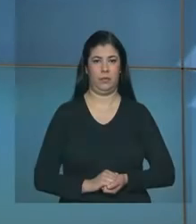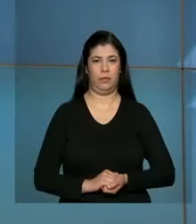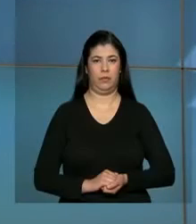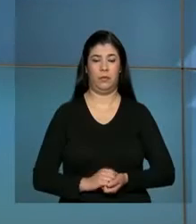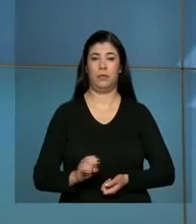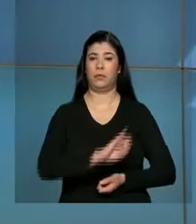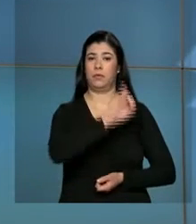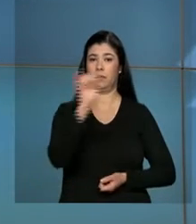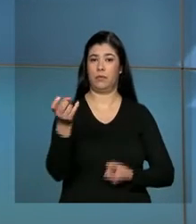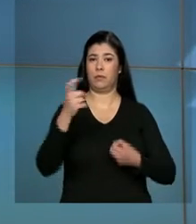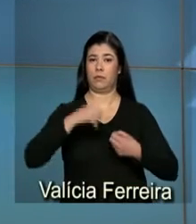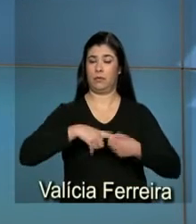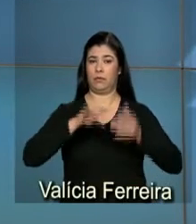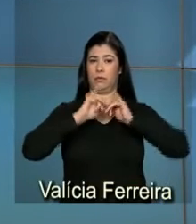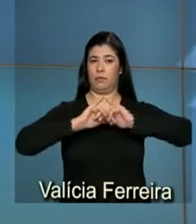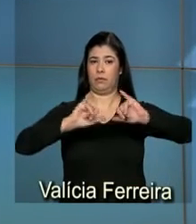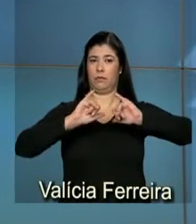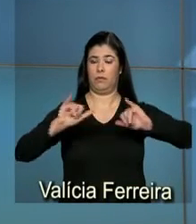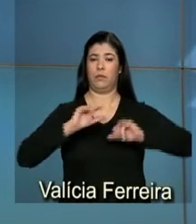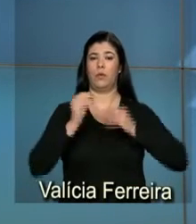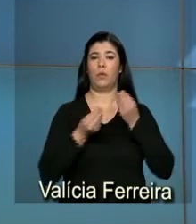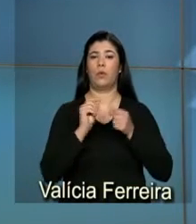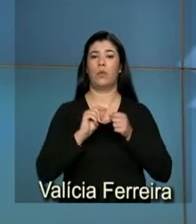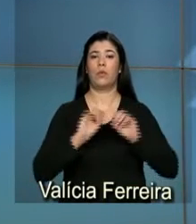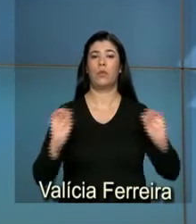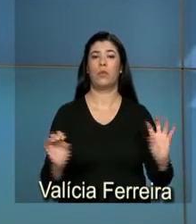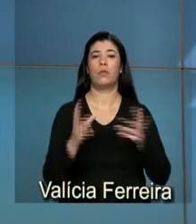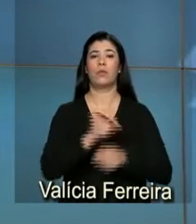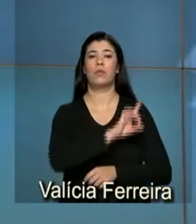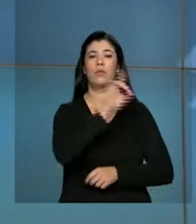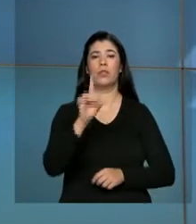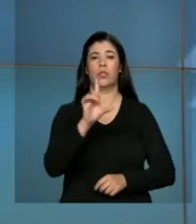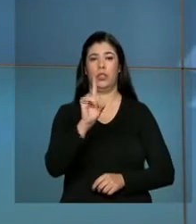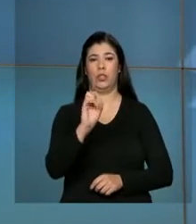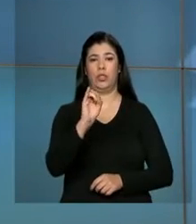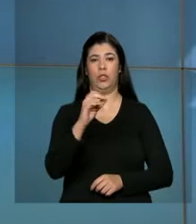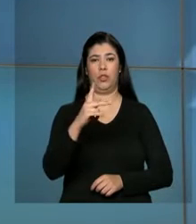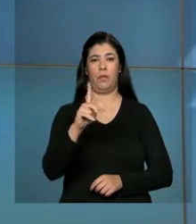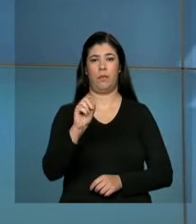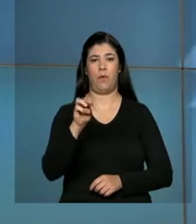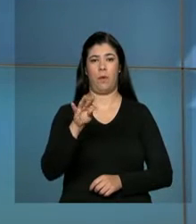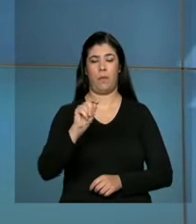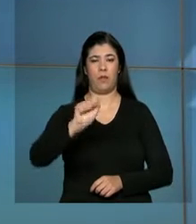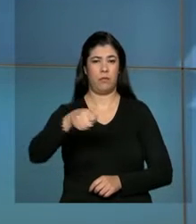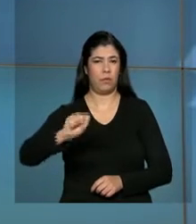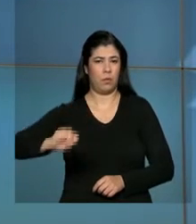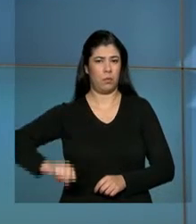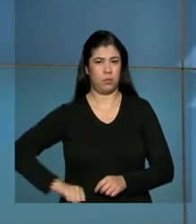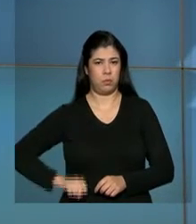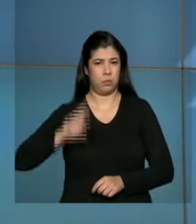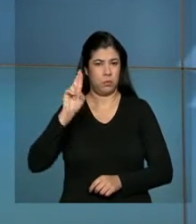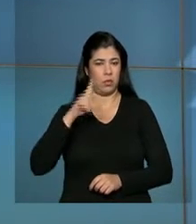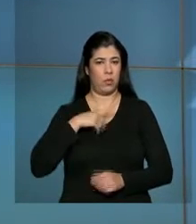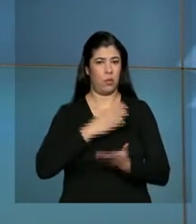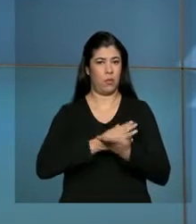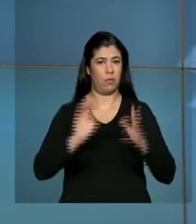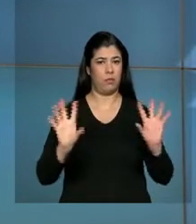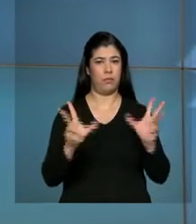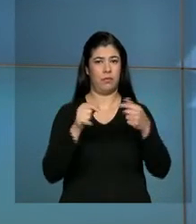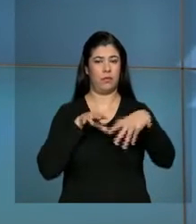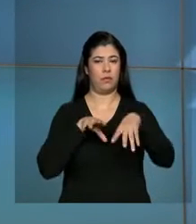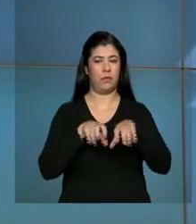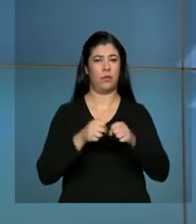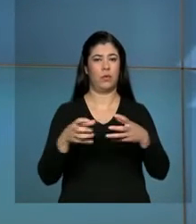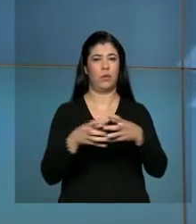Olá, estamos de volta com informações sobre as comemorações do Dia do Diplomata. Daqui a pouco começa a cerimônia de formatura